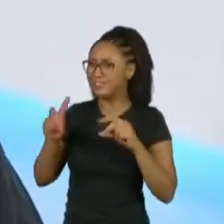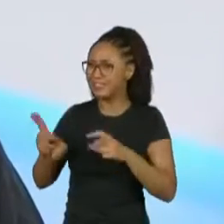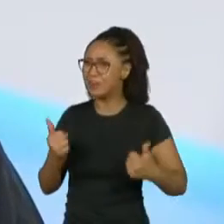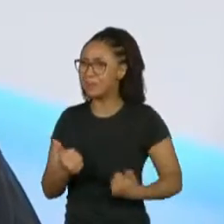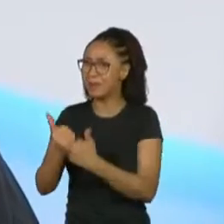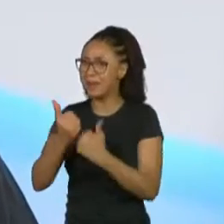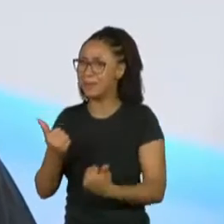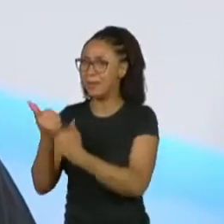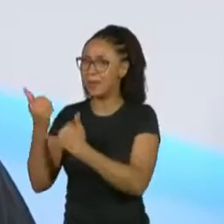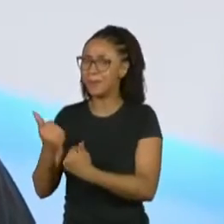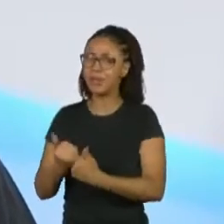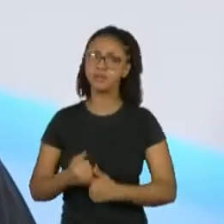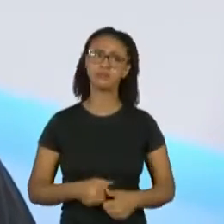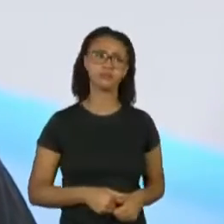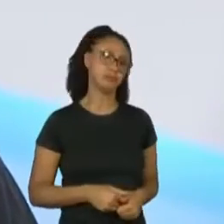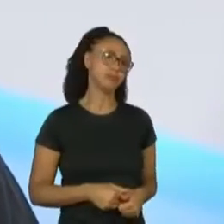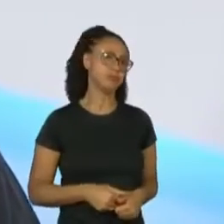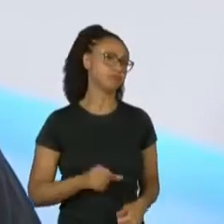Sim.